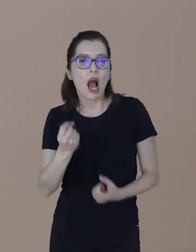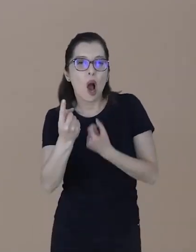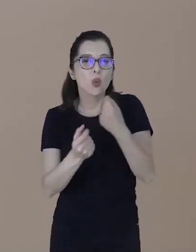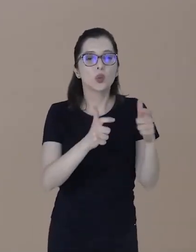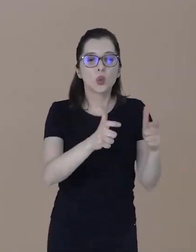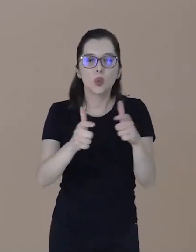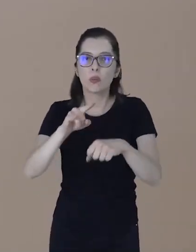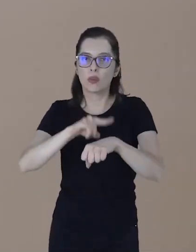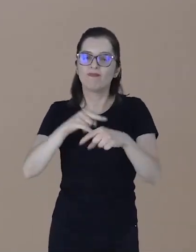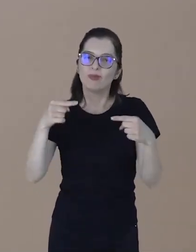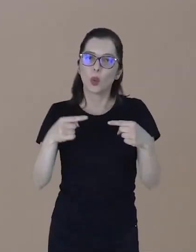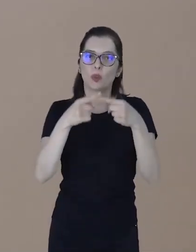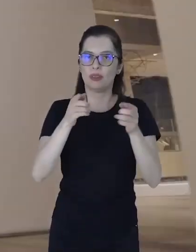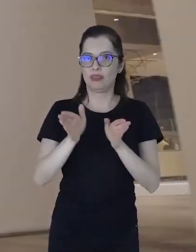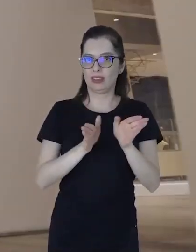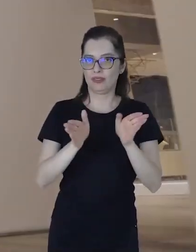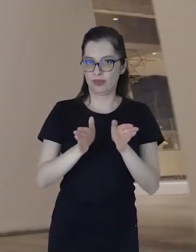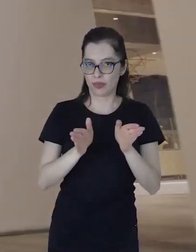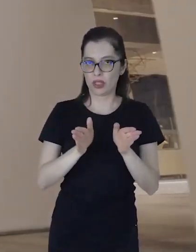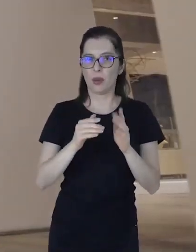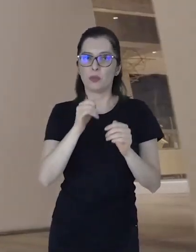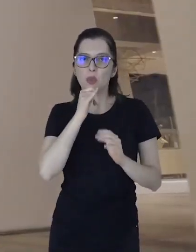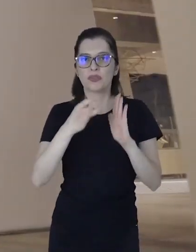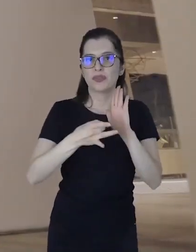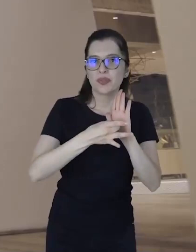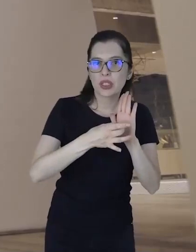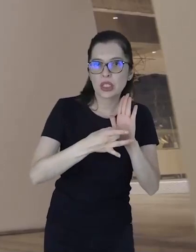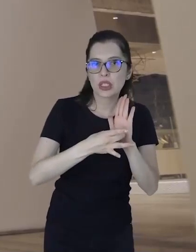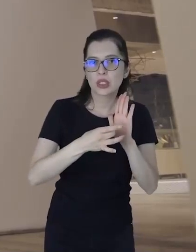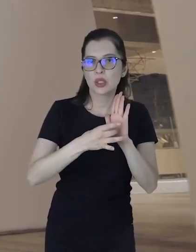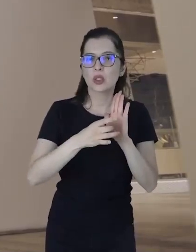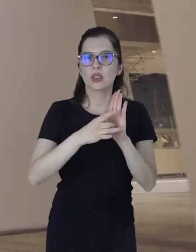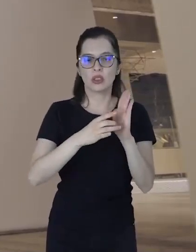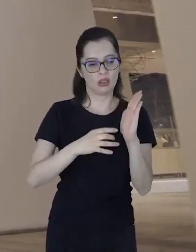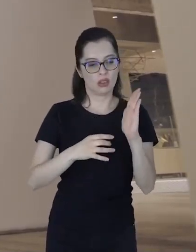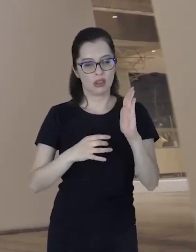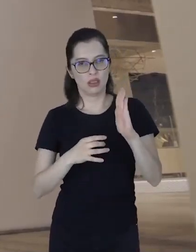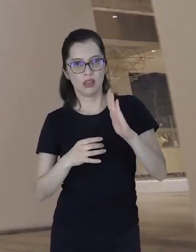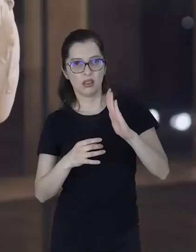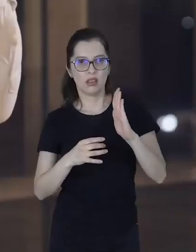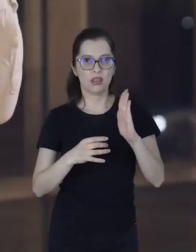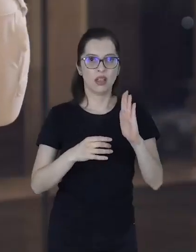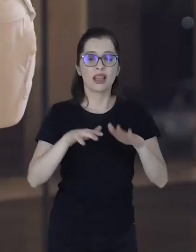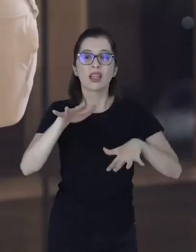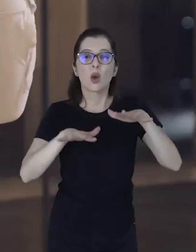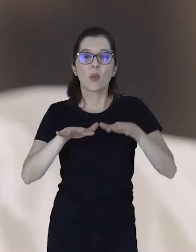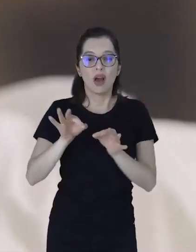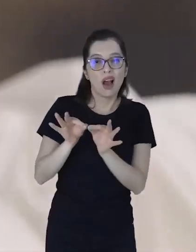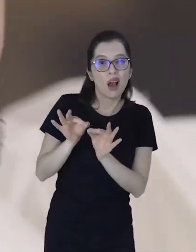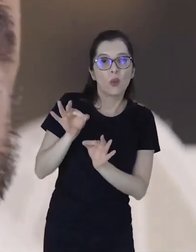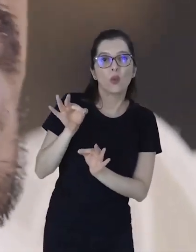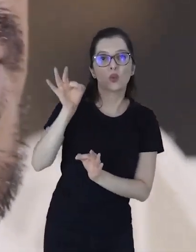Alguns lugares, o banheiro é acessível, mas o vidro, por exemplo, ele não é inclinado. Então,